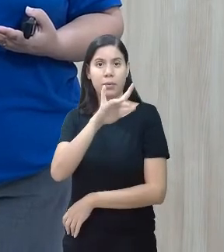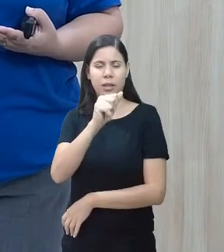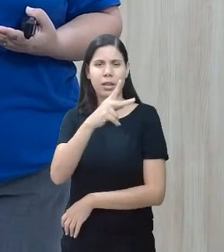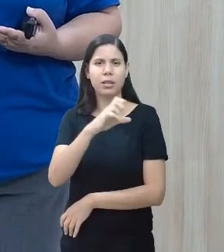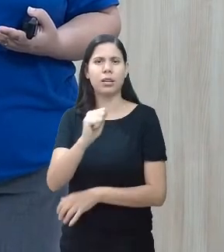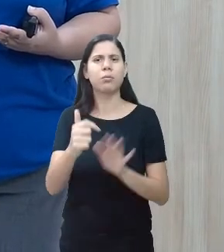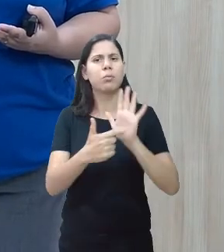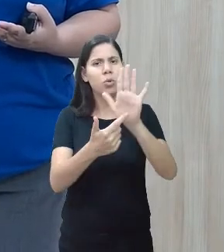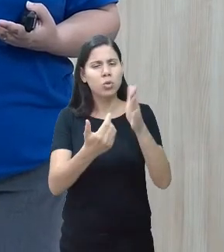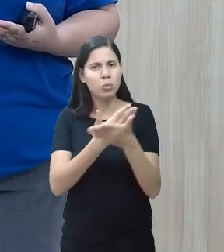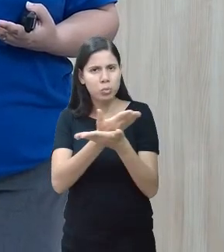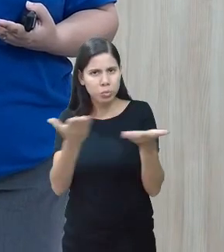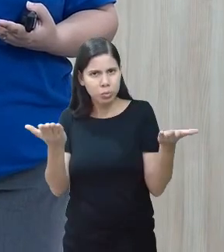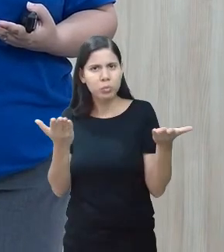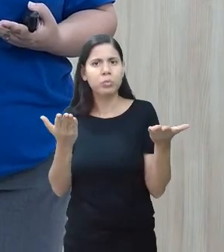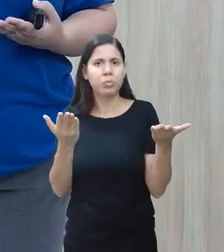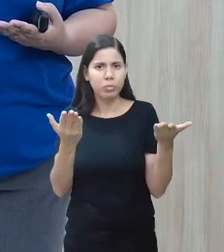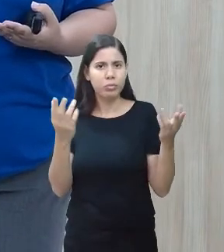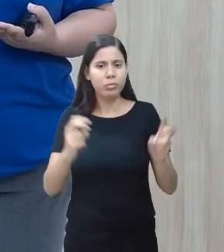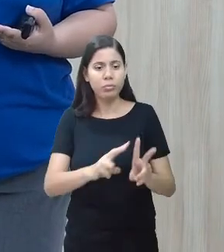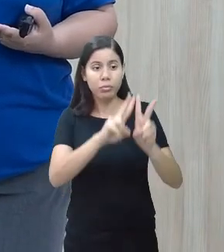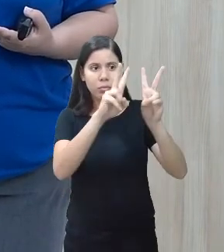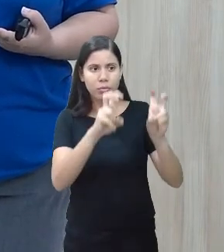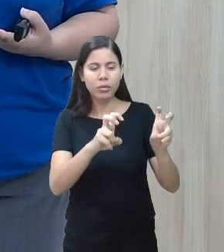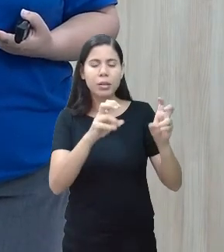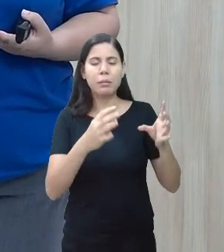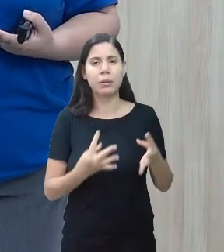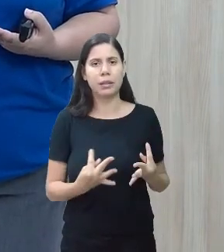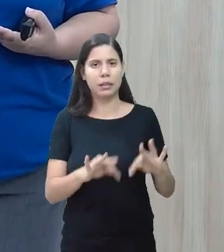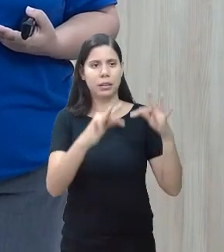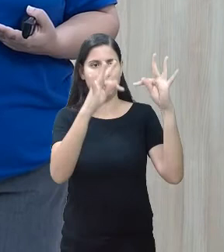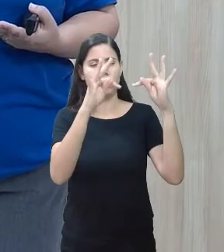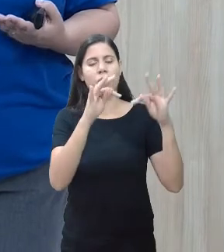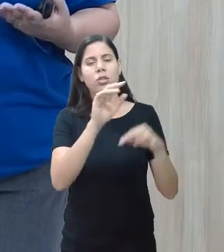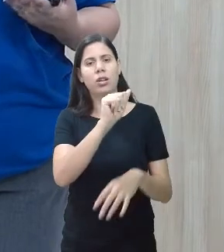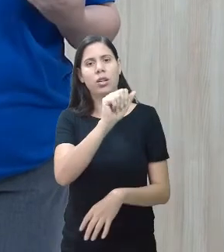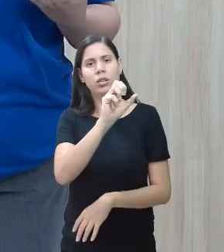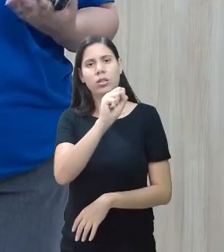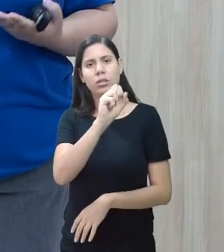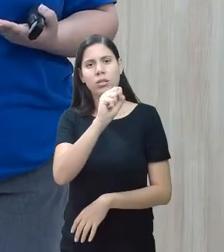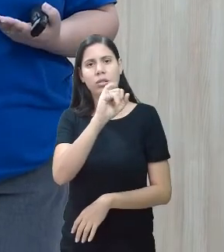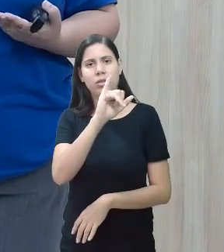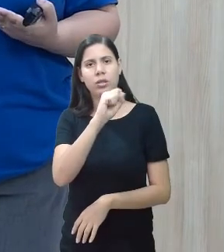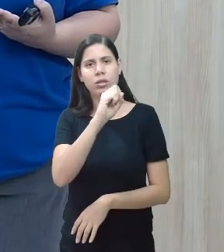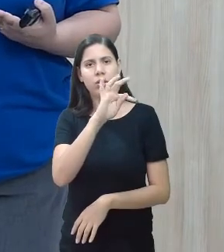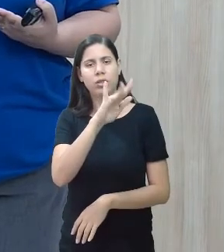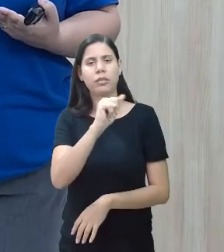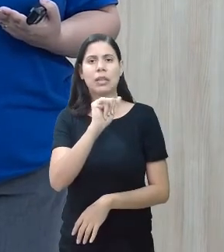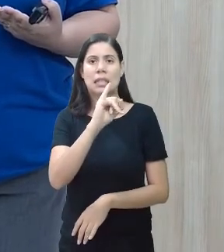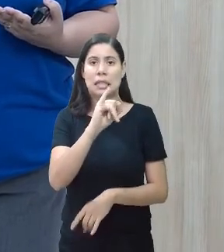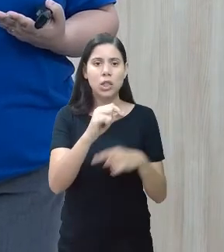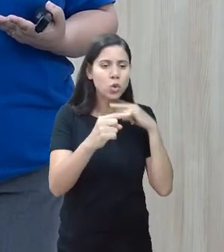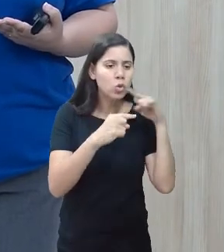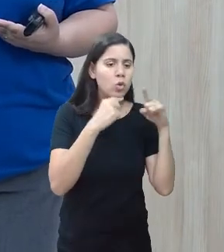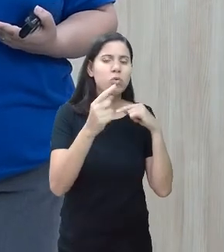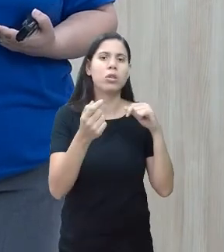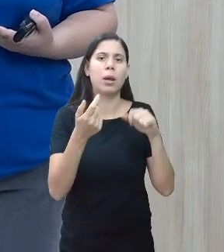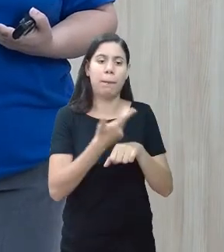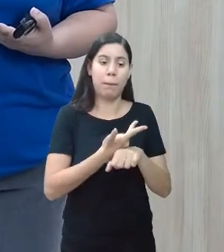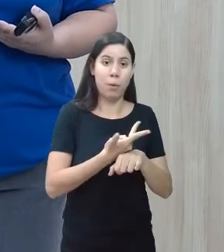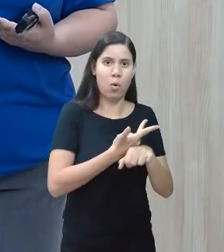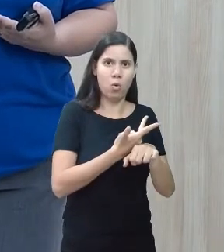também para vocês uma temática sobre tecnologia assistiva. Se você tem alguma dúvida, vai lá,